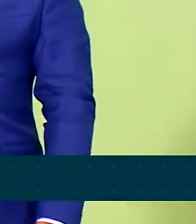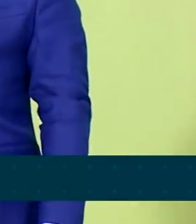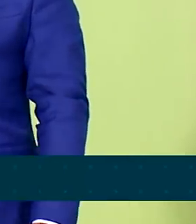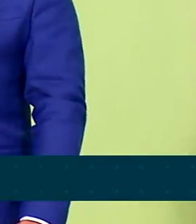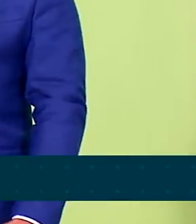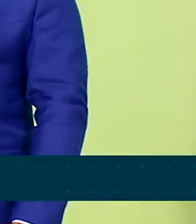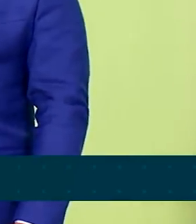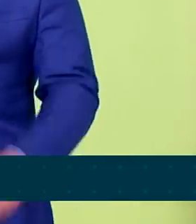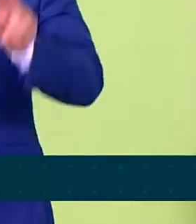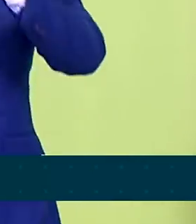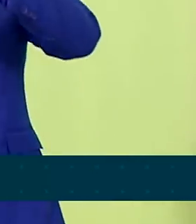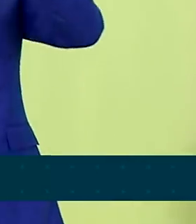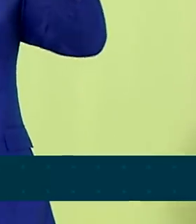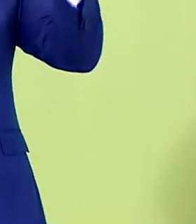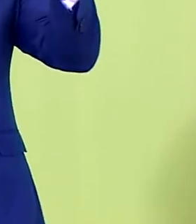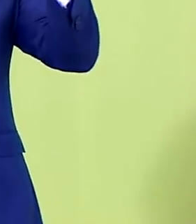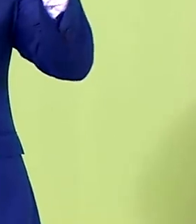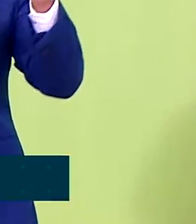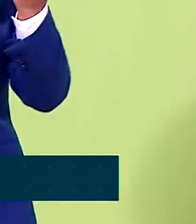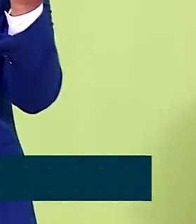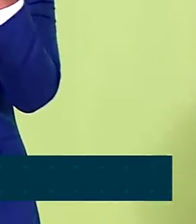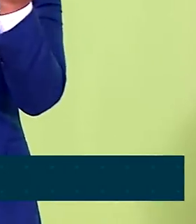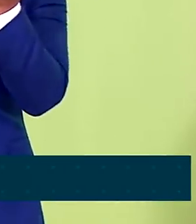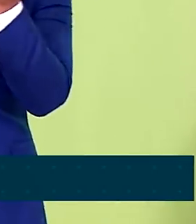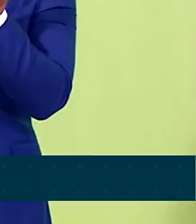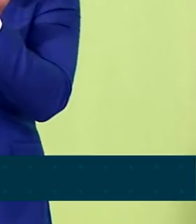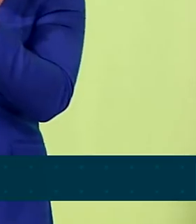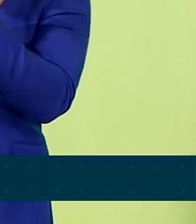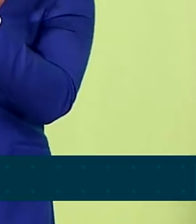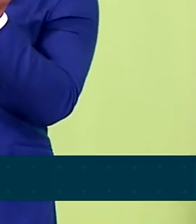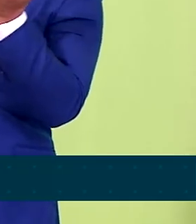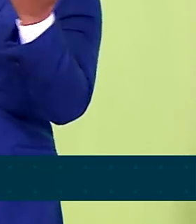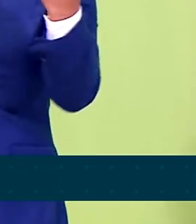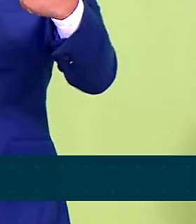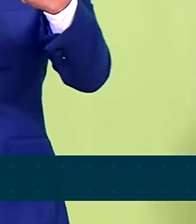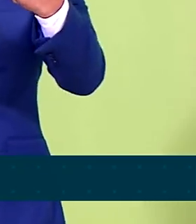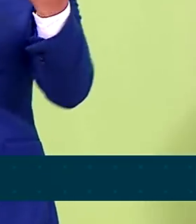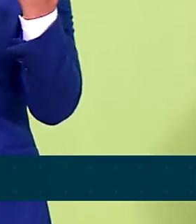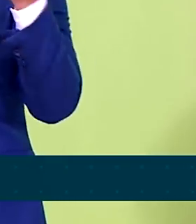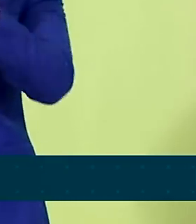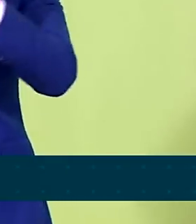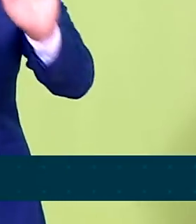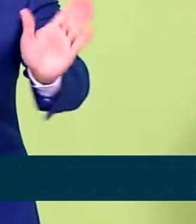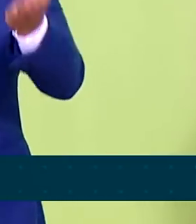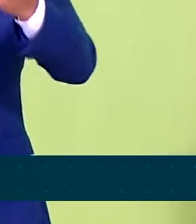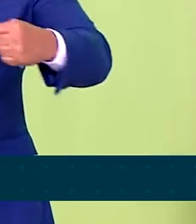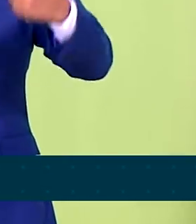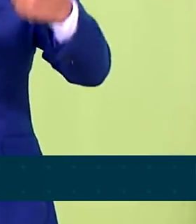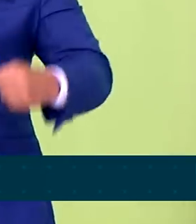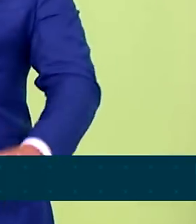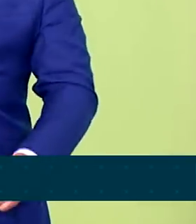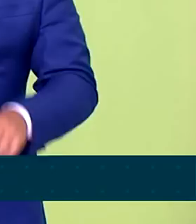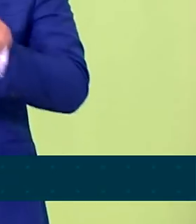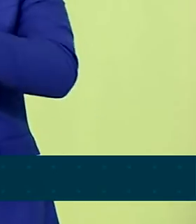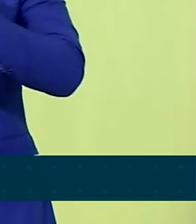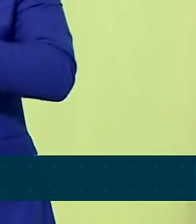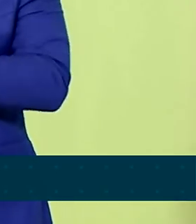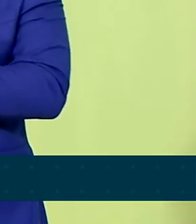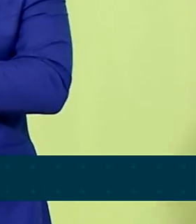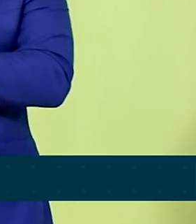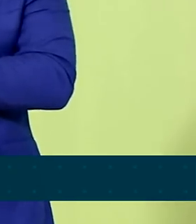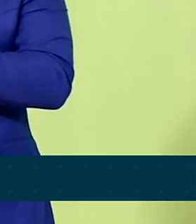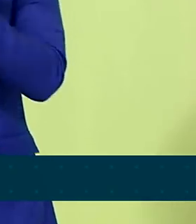esse tema é transversal e que necessitamos de cooperação, políticas públicas e inovação para